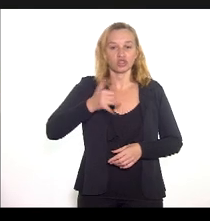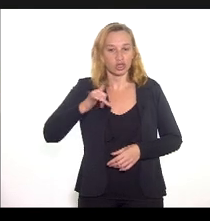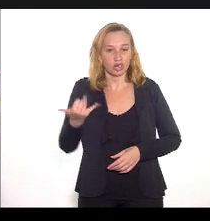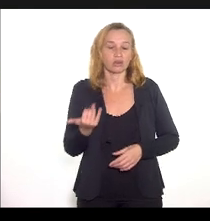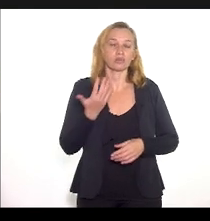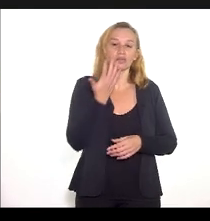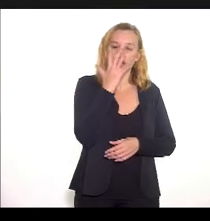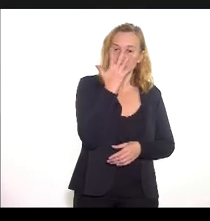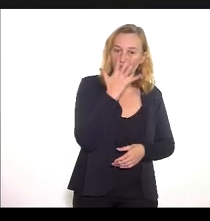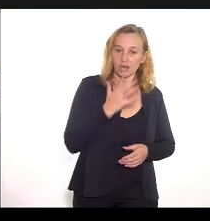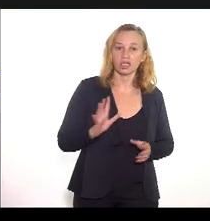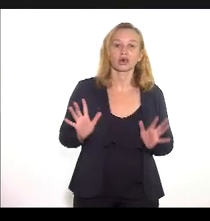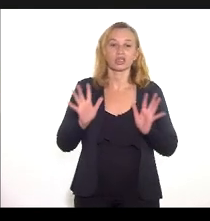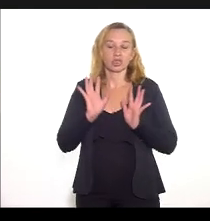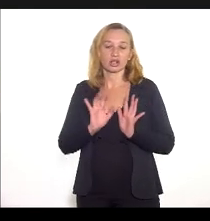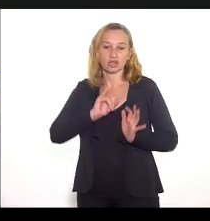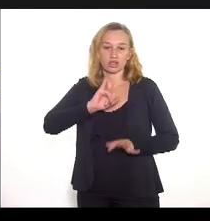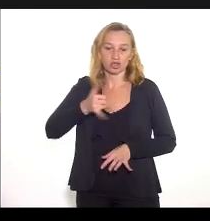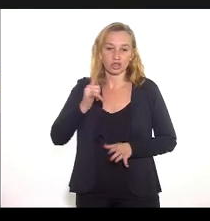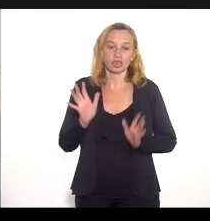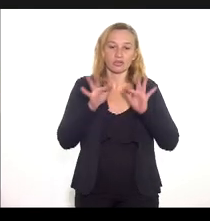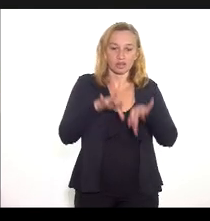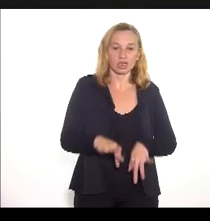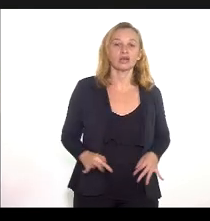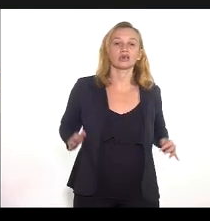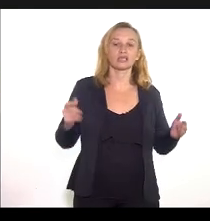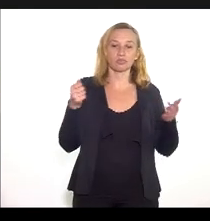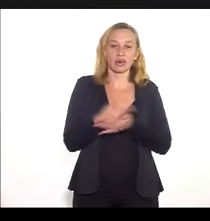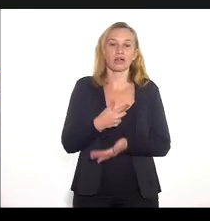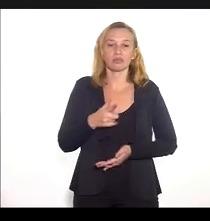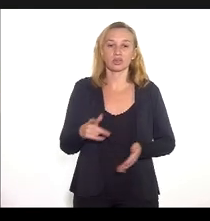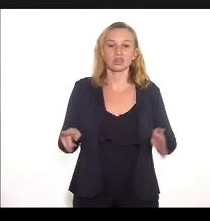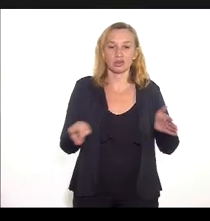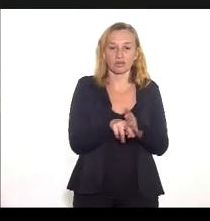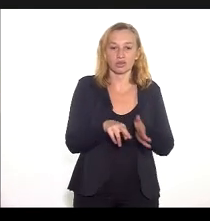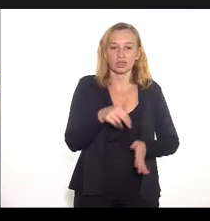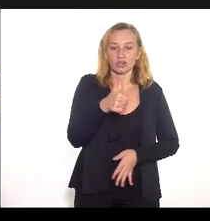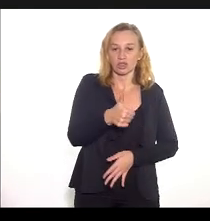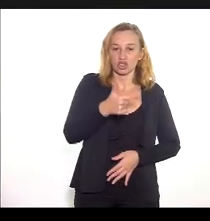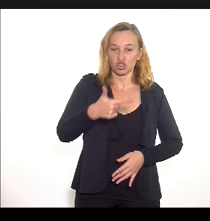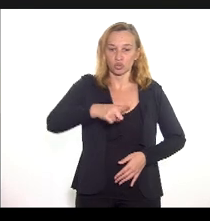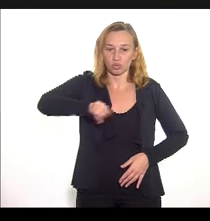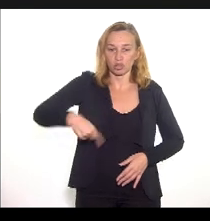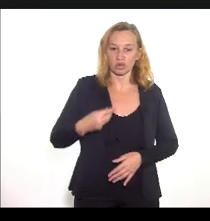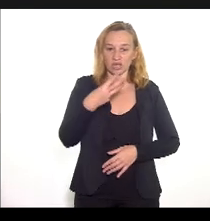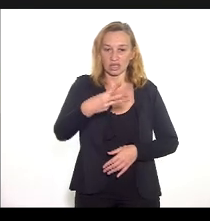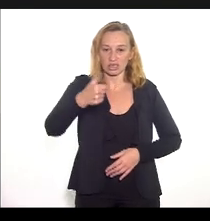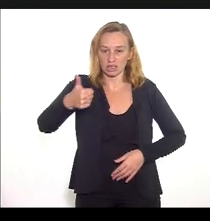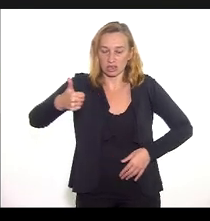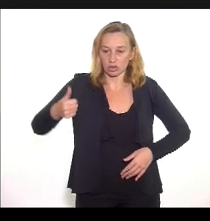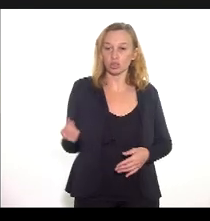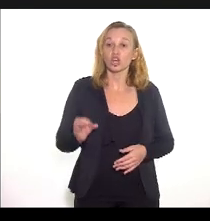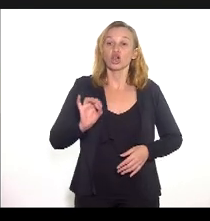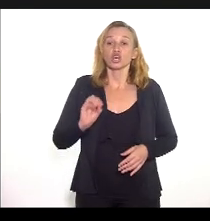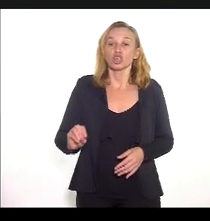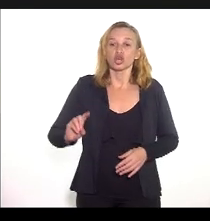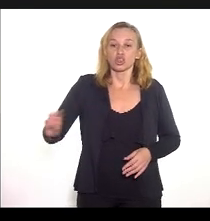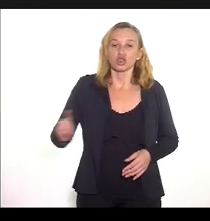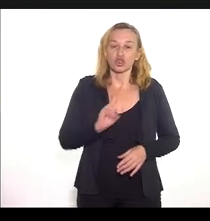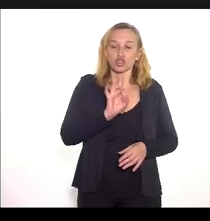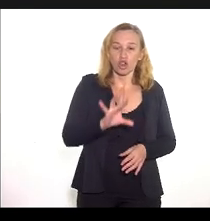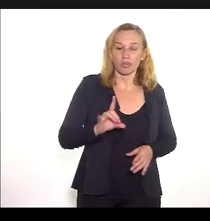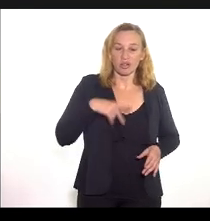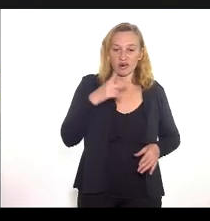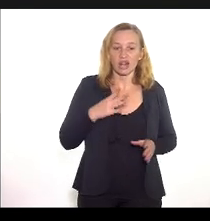janeiro se complementa esse pagamento com essa resolução aqui de 21 milhões 312 só para registrar que o total de